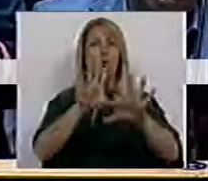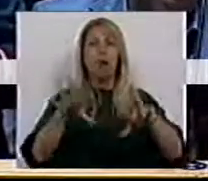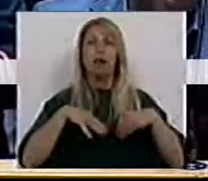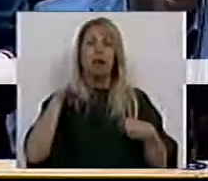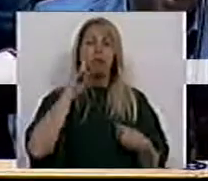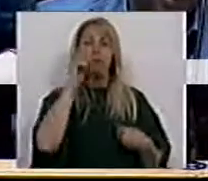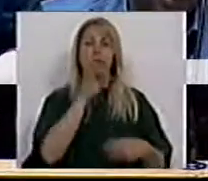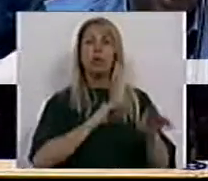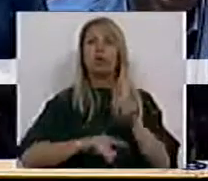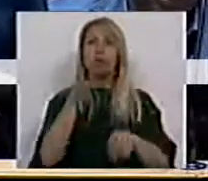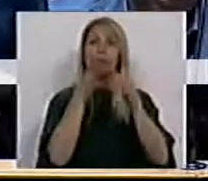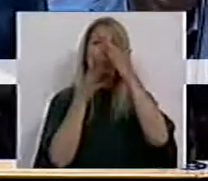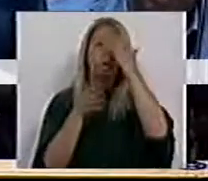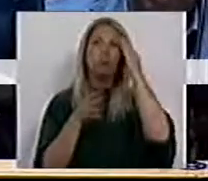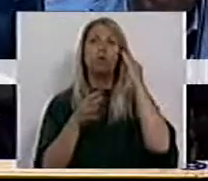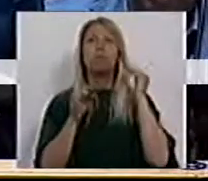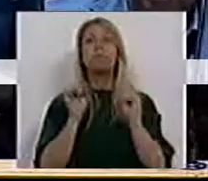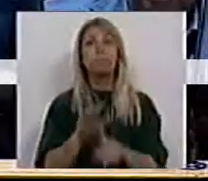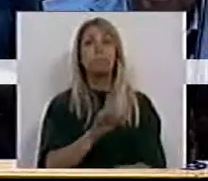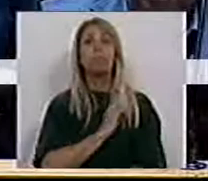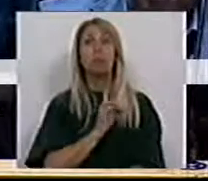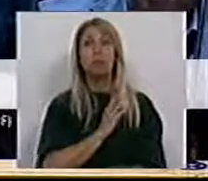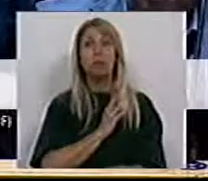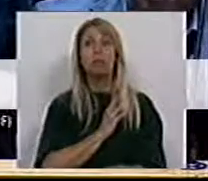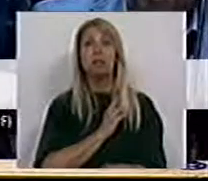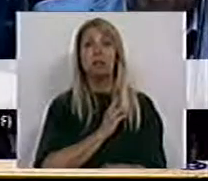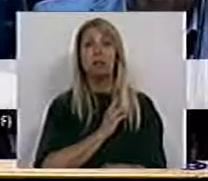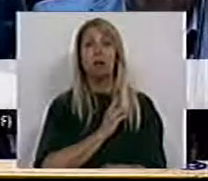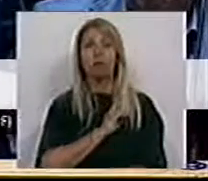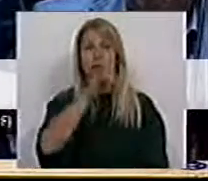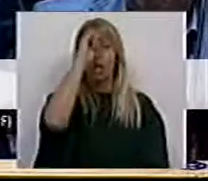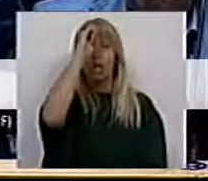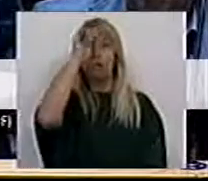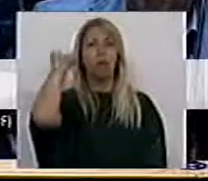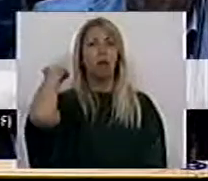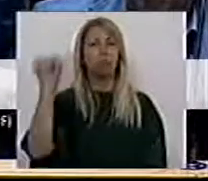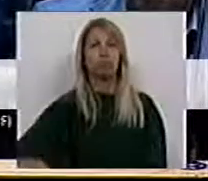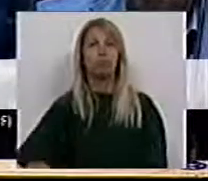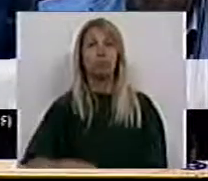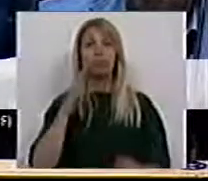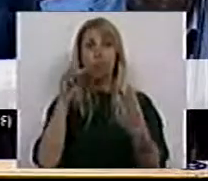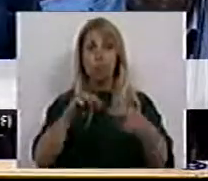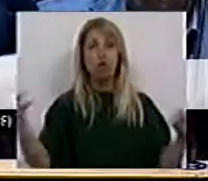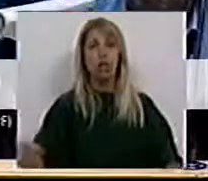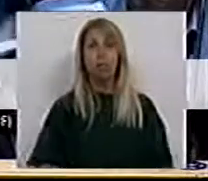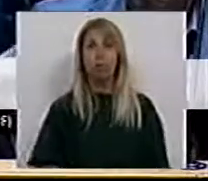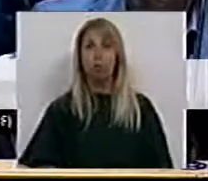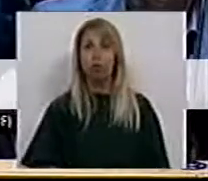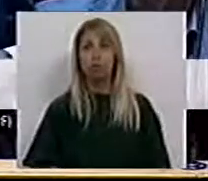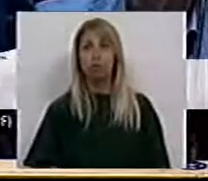deputados. É uma privatização que desrespeita, desrespeita aos municípios.